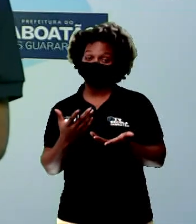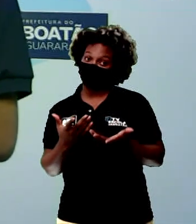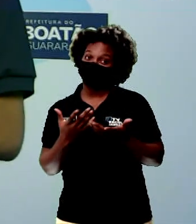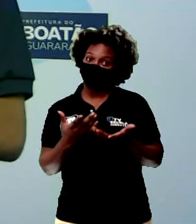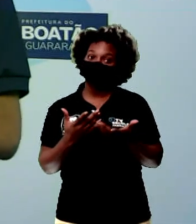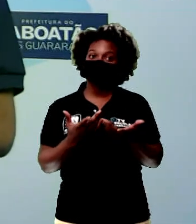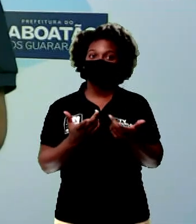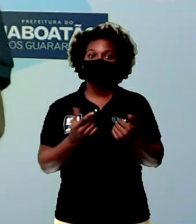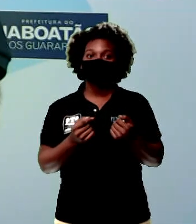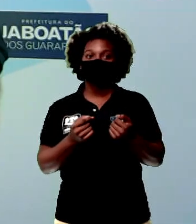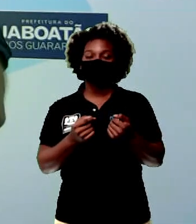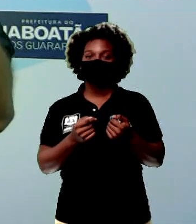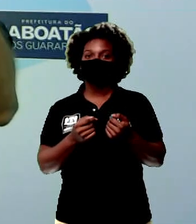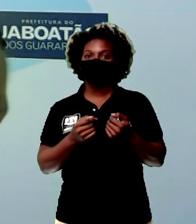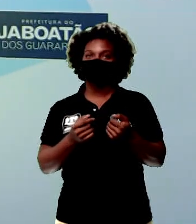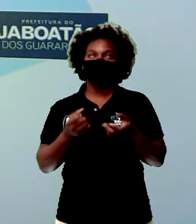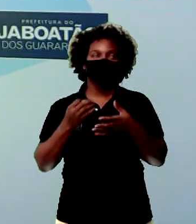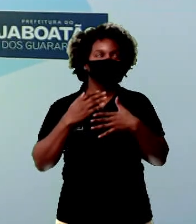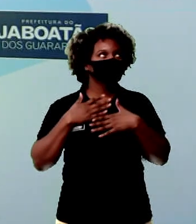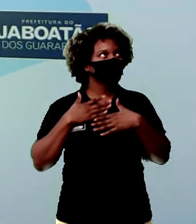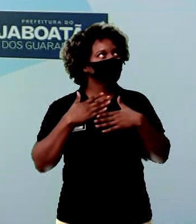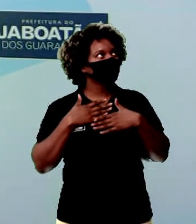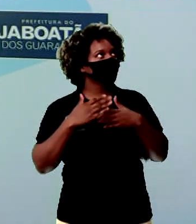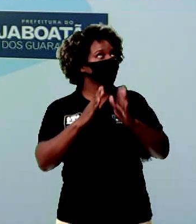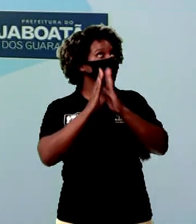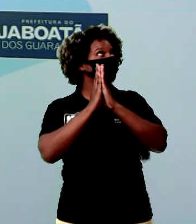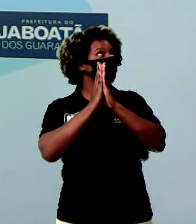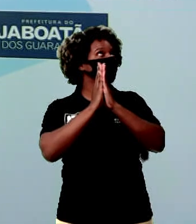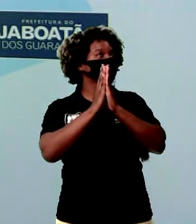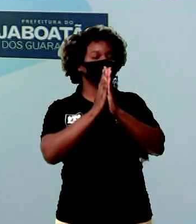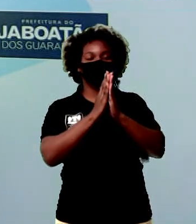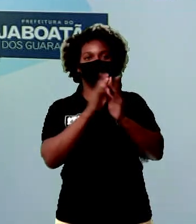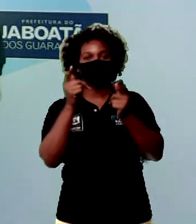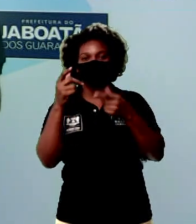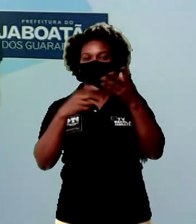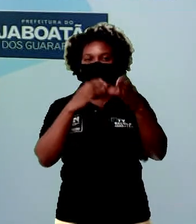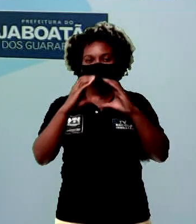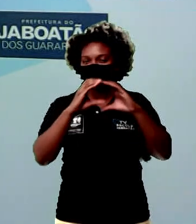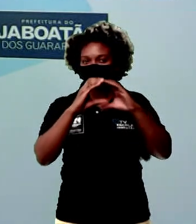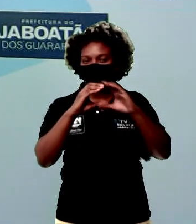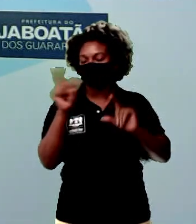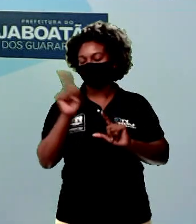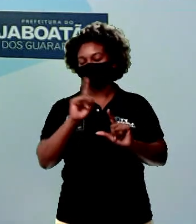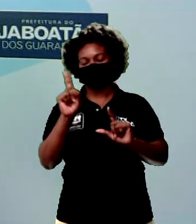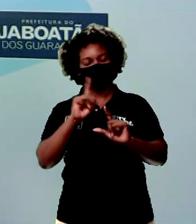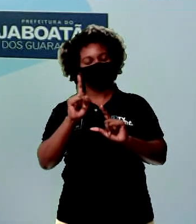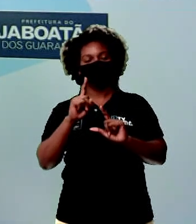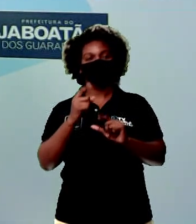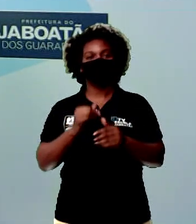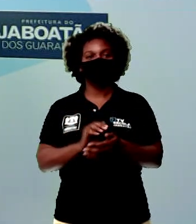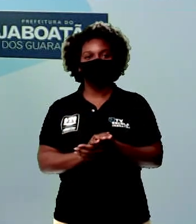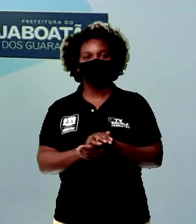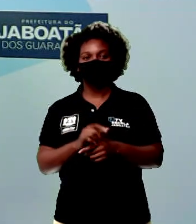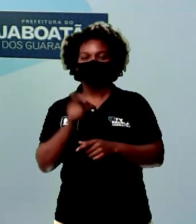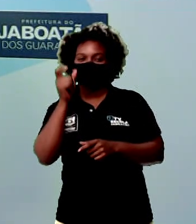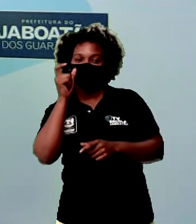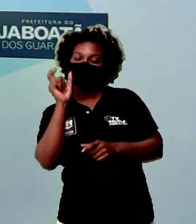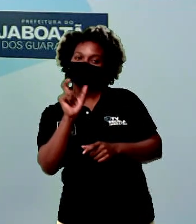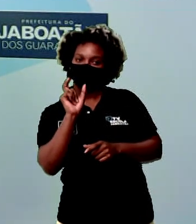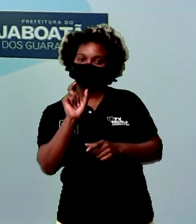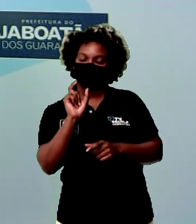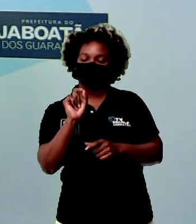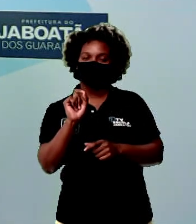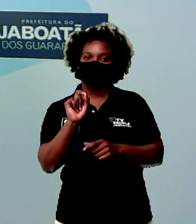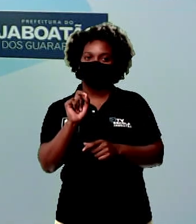Pelo jeito, ainda bem que eu não sou cantor, porque se fosse eu ia morrer de fome com toda certeza. Mas o que interessa aqui pra gente é o seguinte,